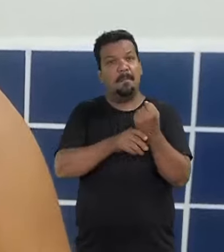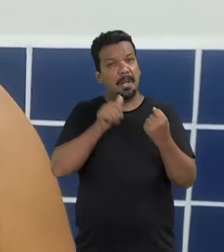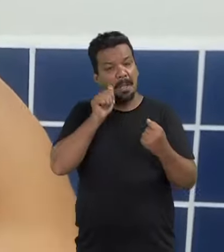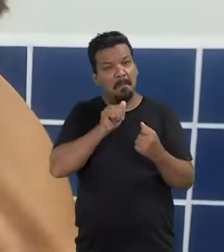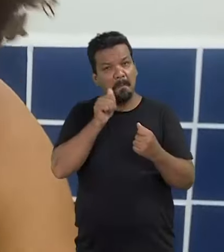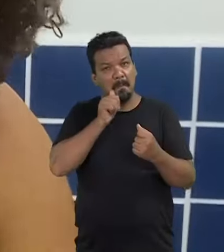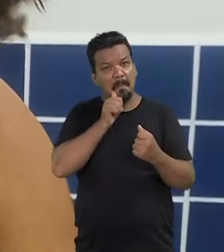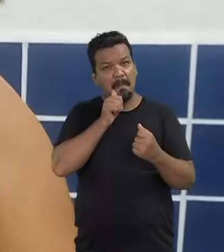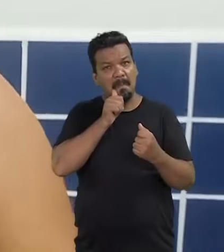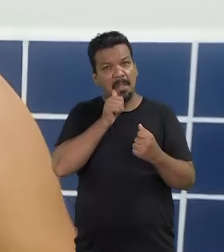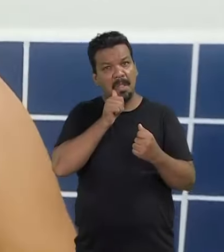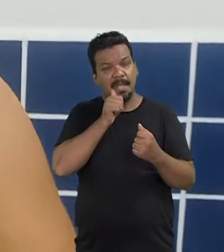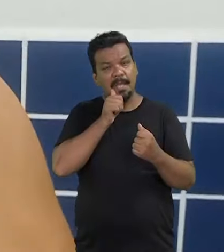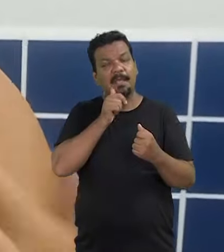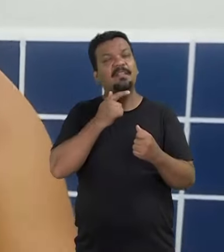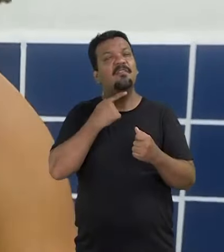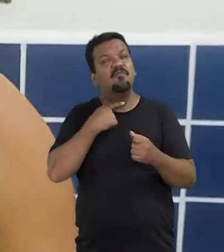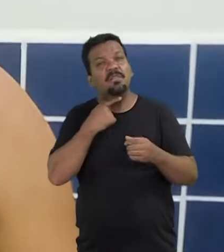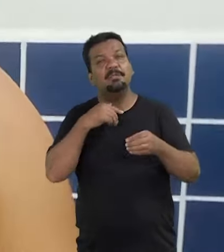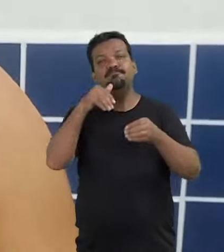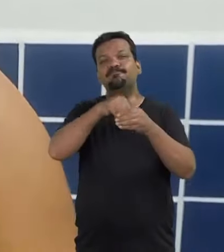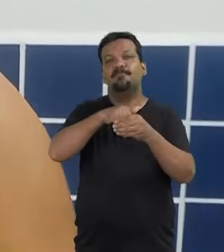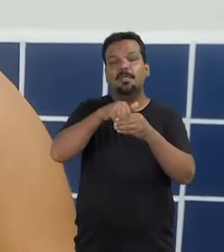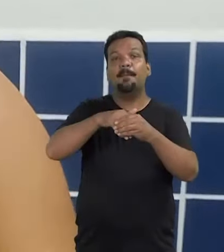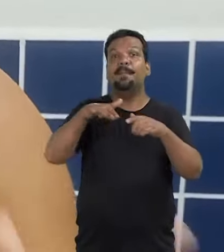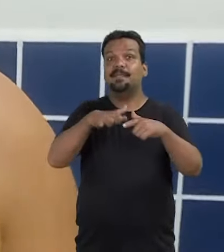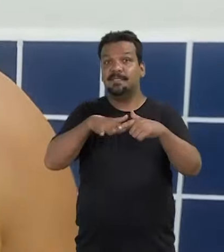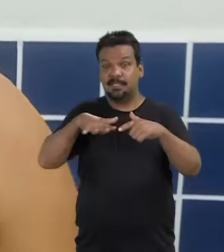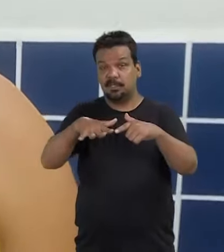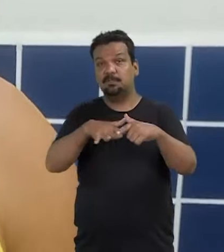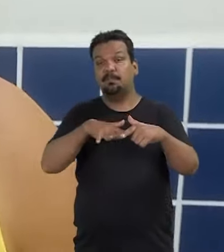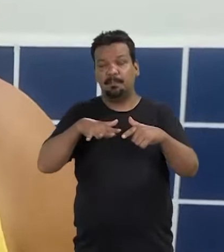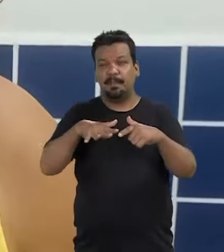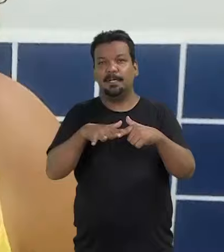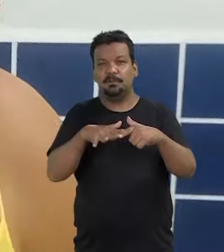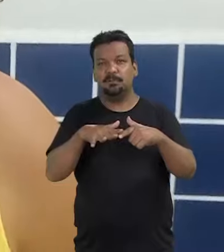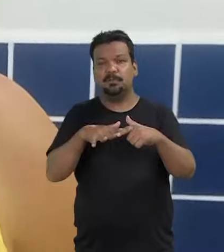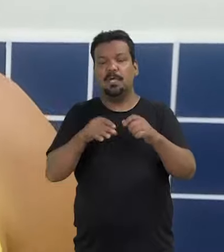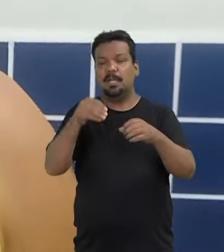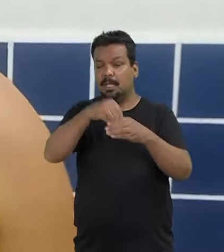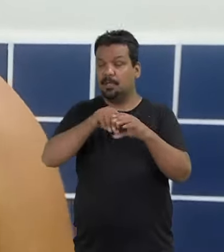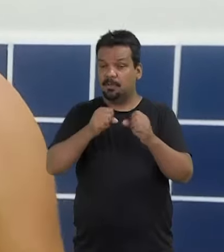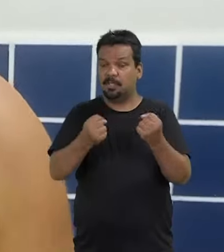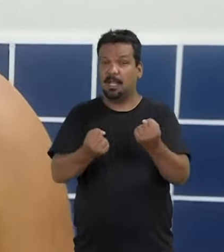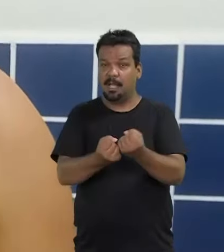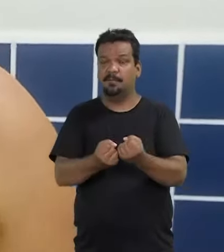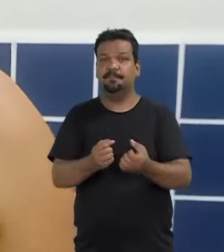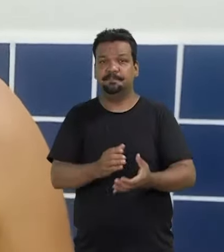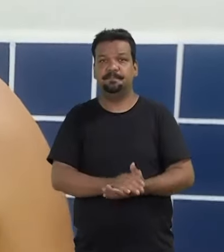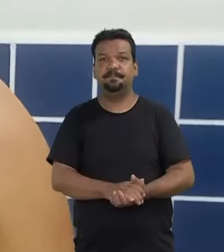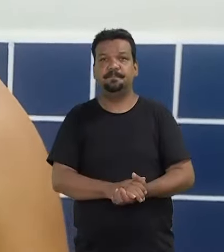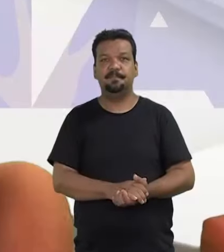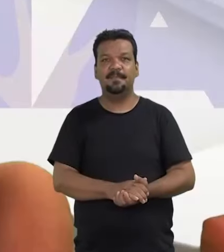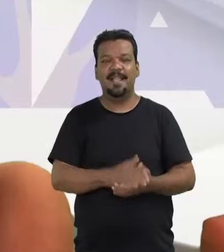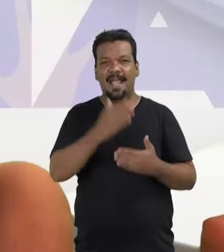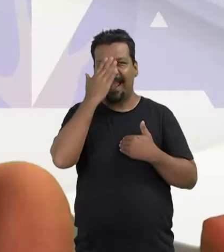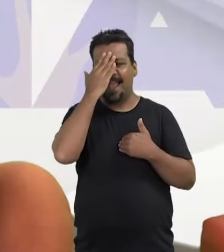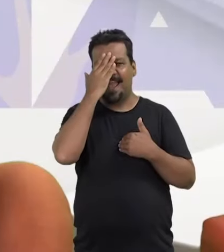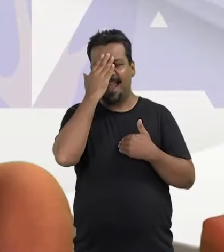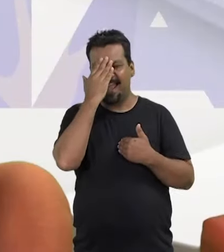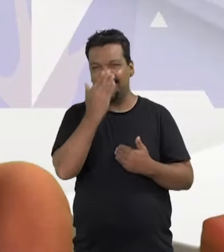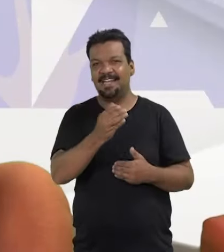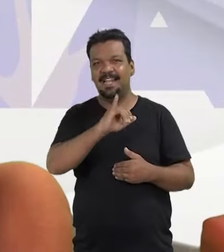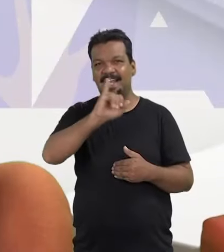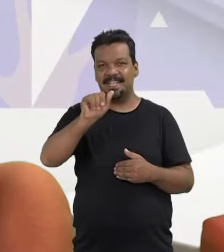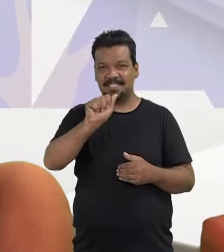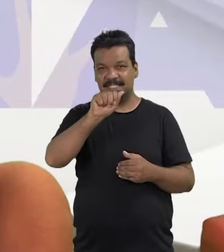mulheres tentem se candidatem a ocupar esses espaços de tomada de decisão na sociedade. A gente